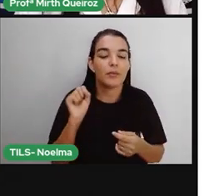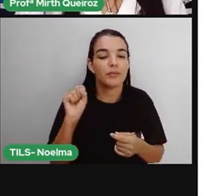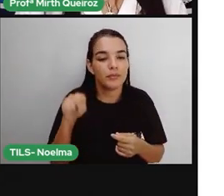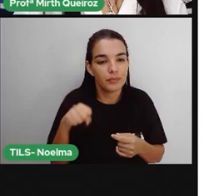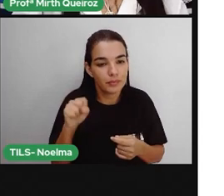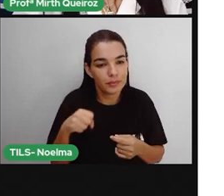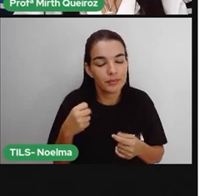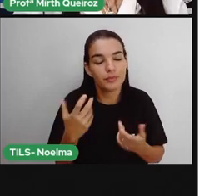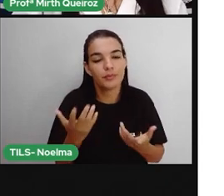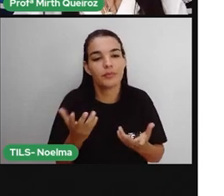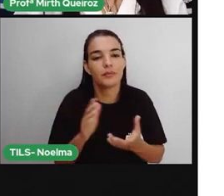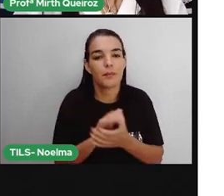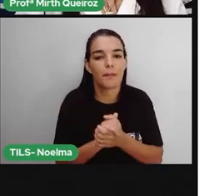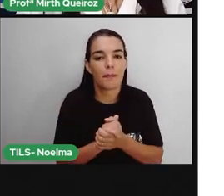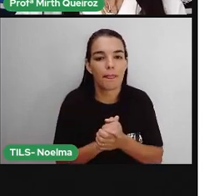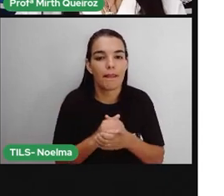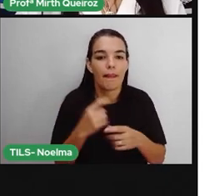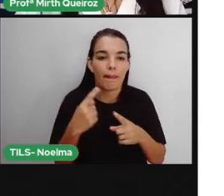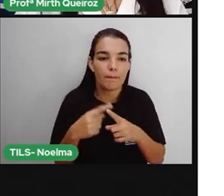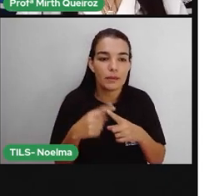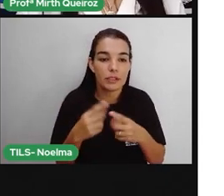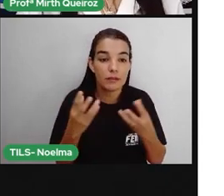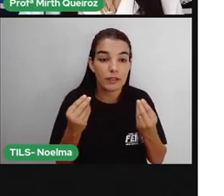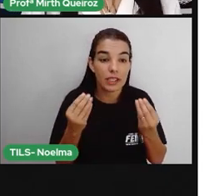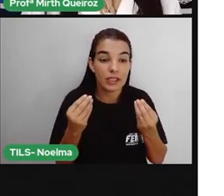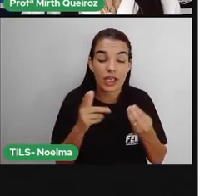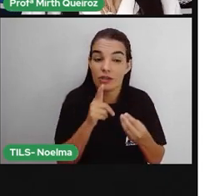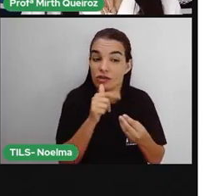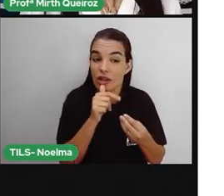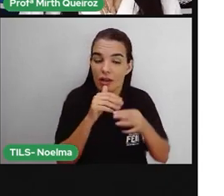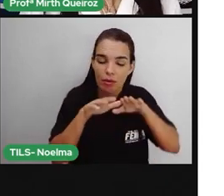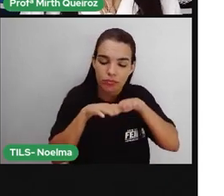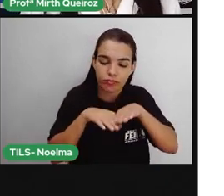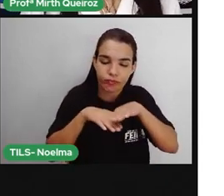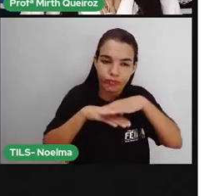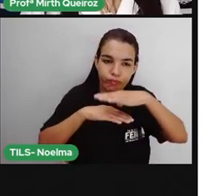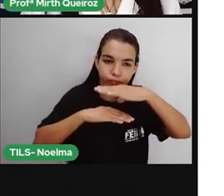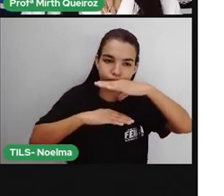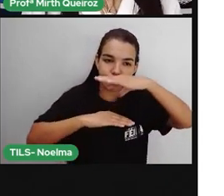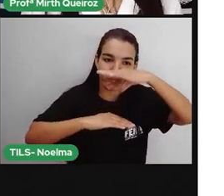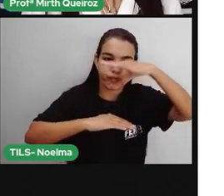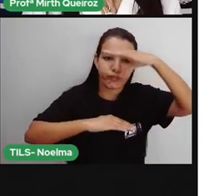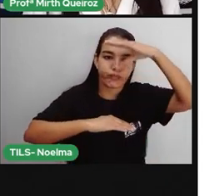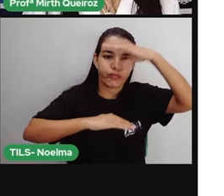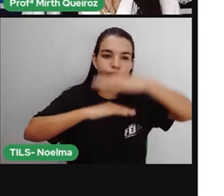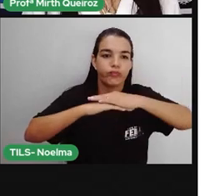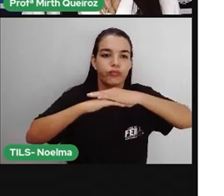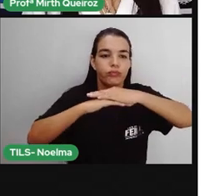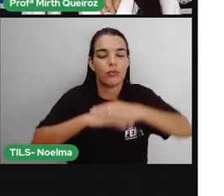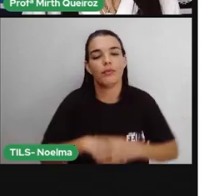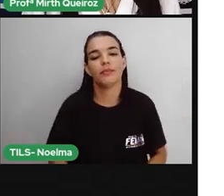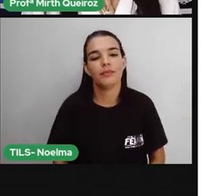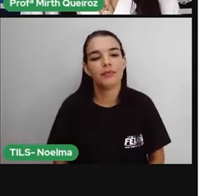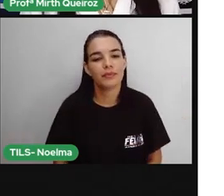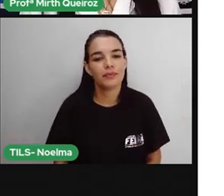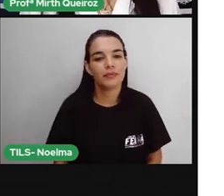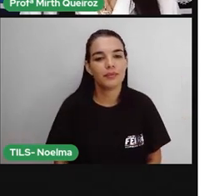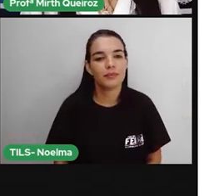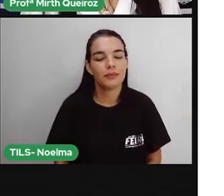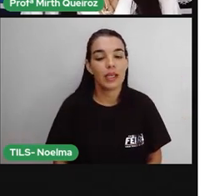Mas como é mais planinho ali, então essas áreas, elas acabam ficando mais inundadas.